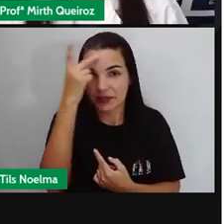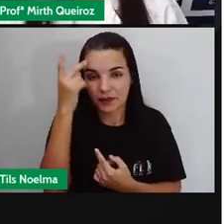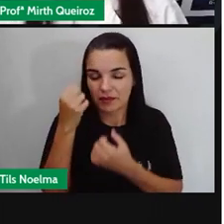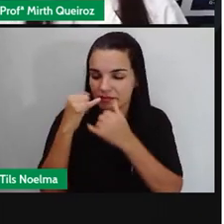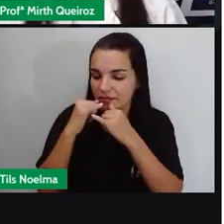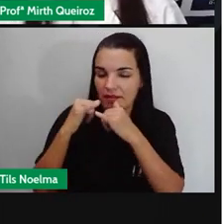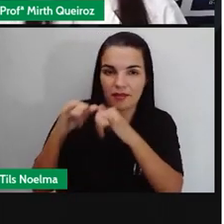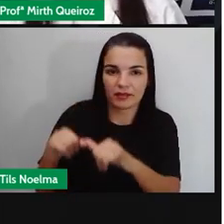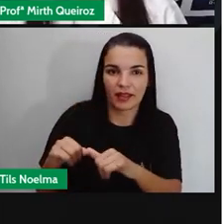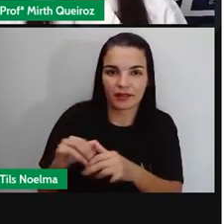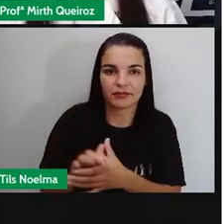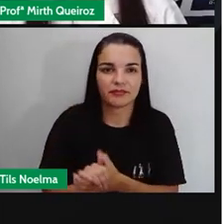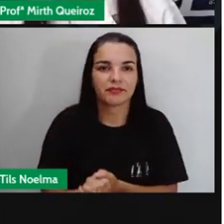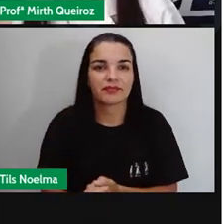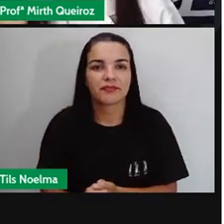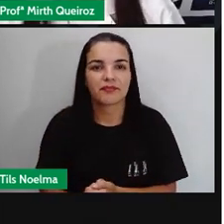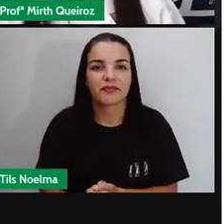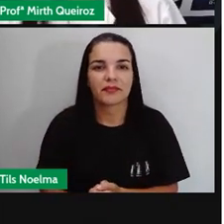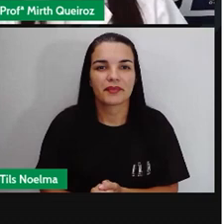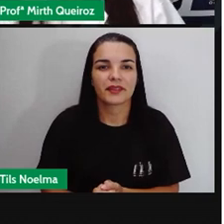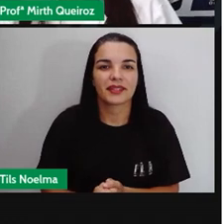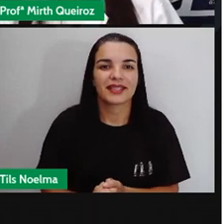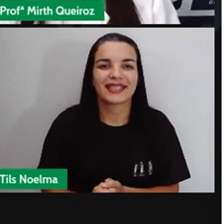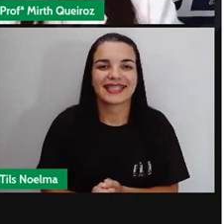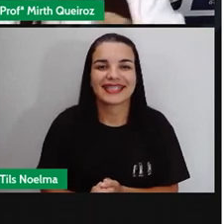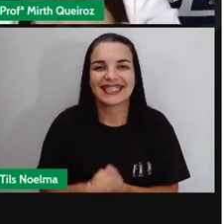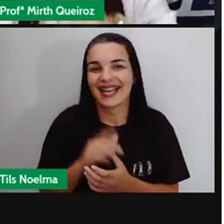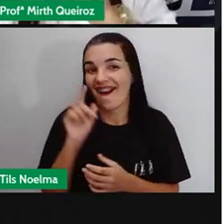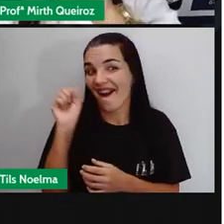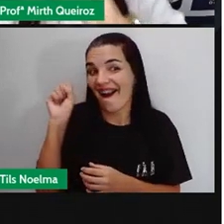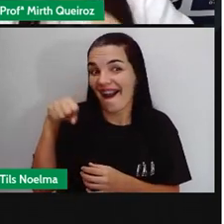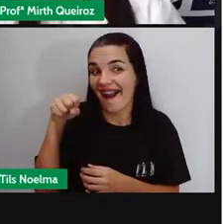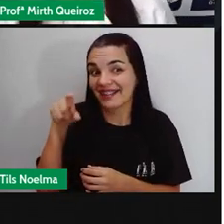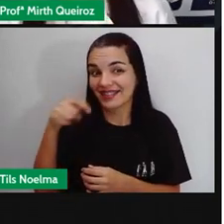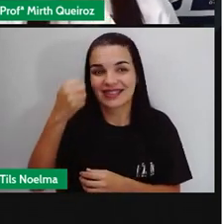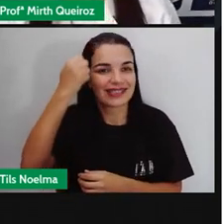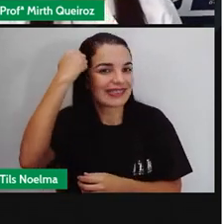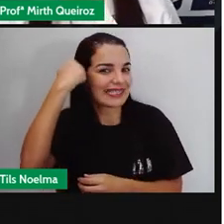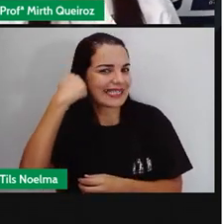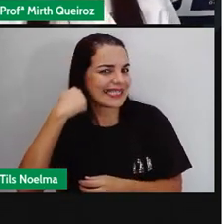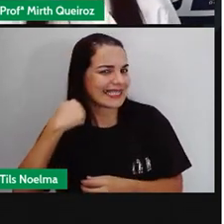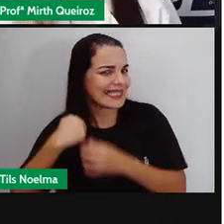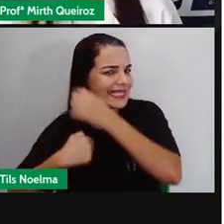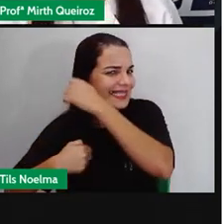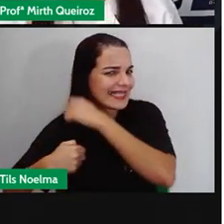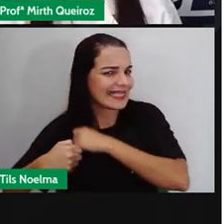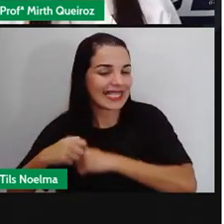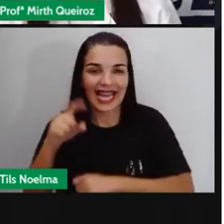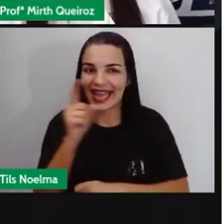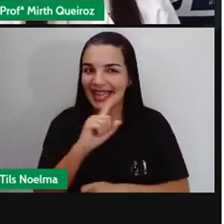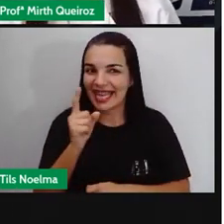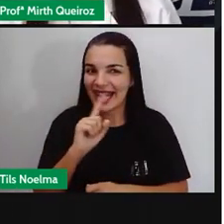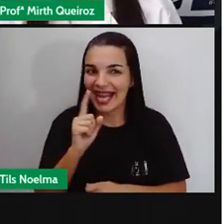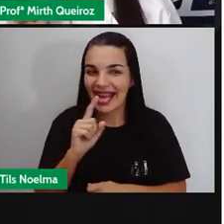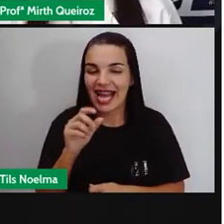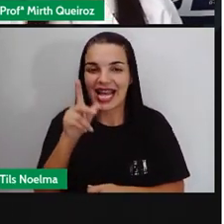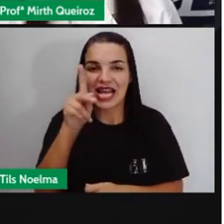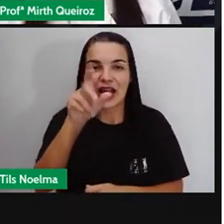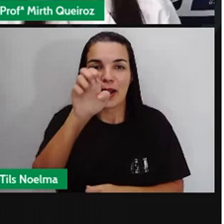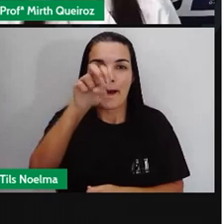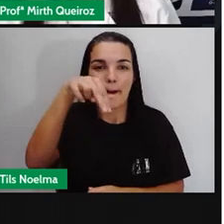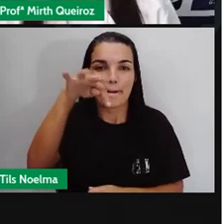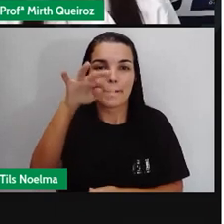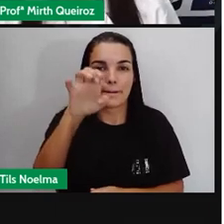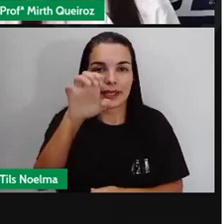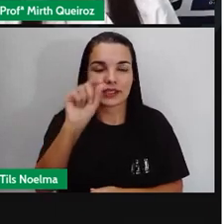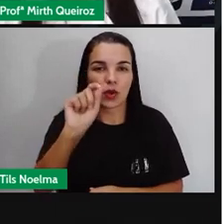Os elementos da narrativa são pente. Mas não é esse pente de cabelo que está aí, não, viu, gente? Pente